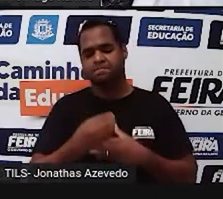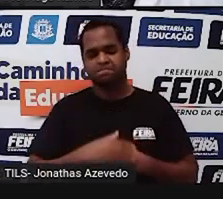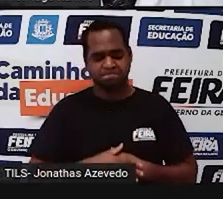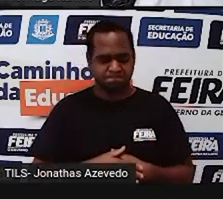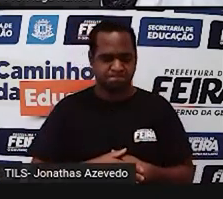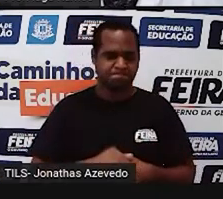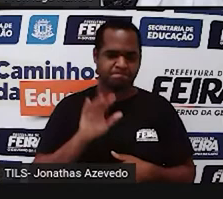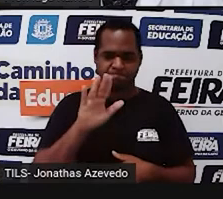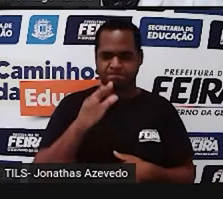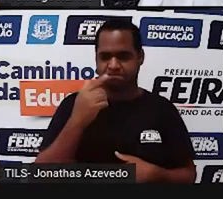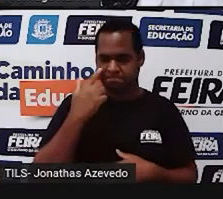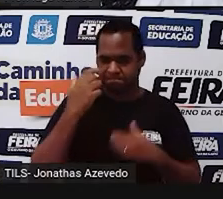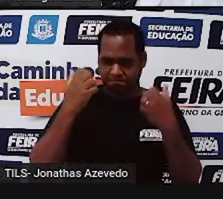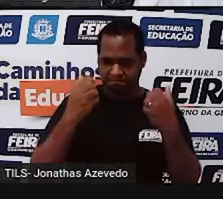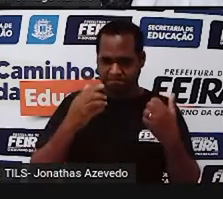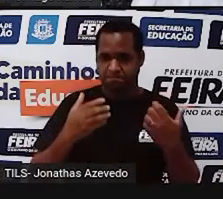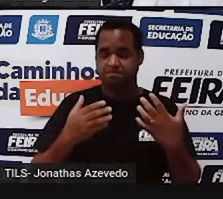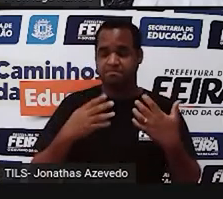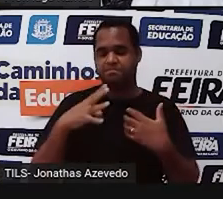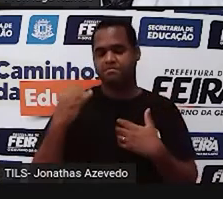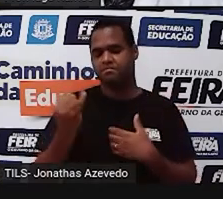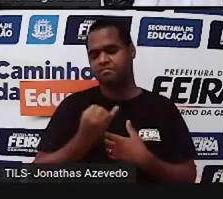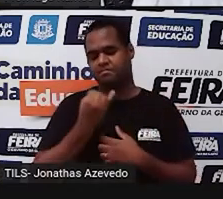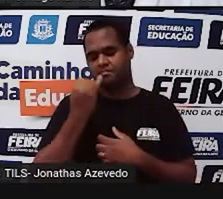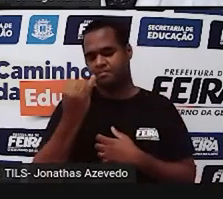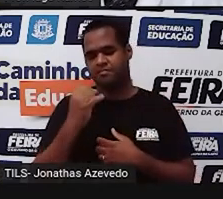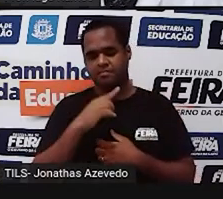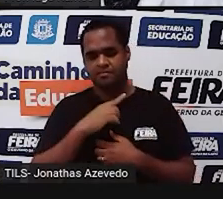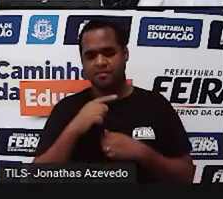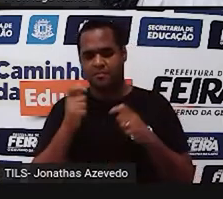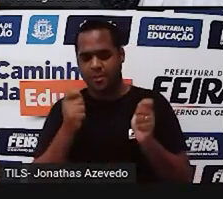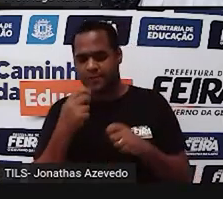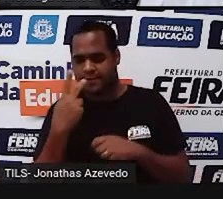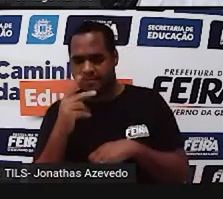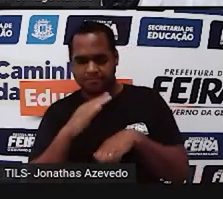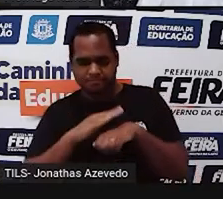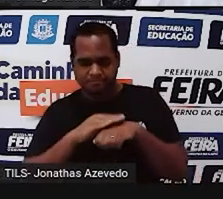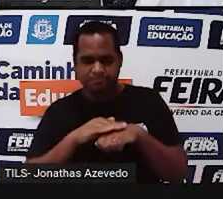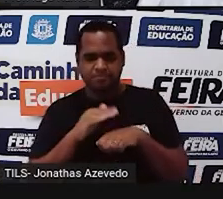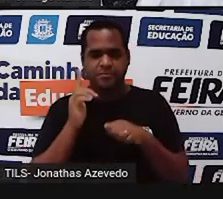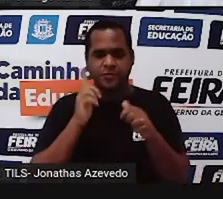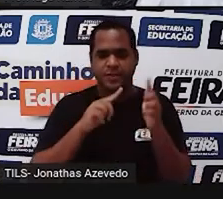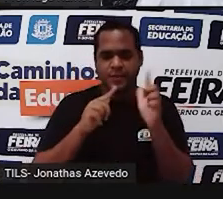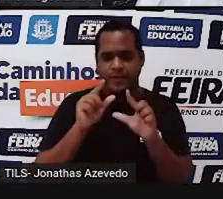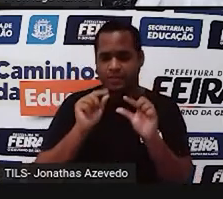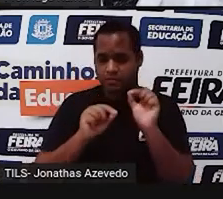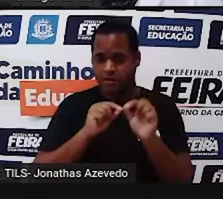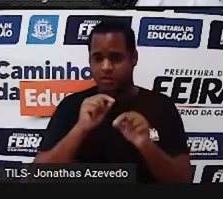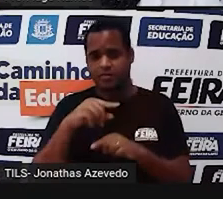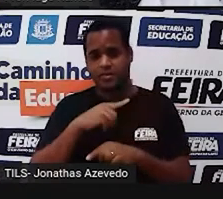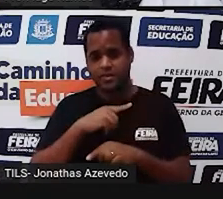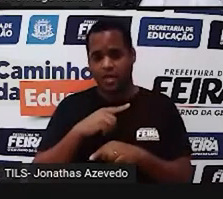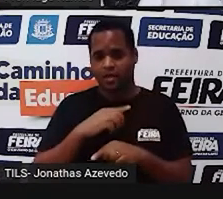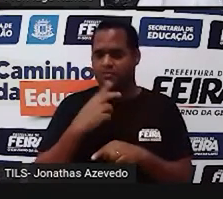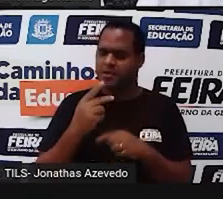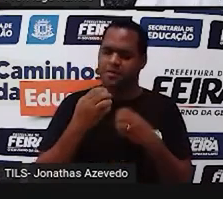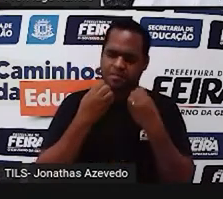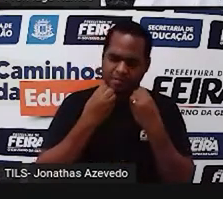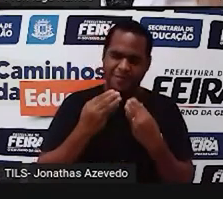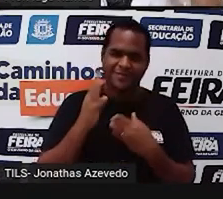mas, muito embora você já deva, você já consiga fazer isso. Se você consegue fazer, que massa,